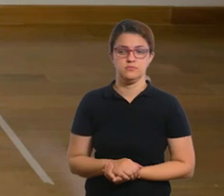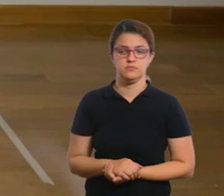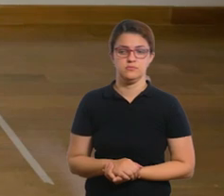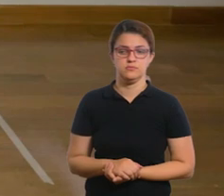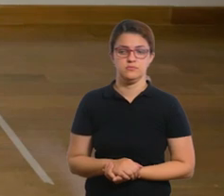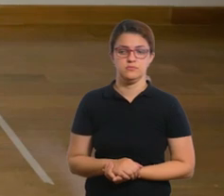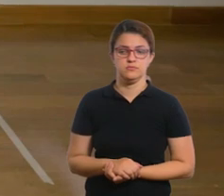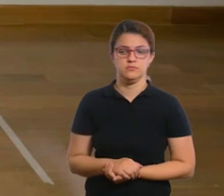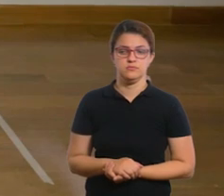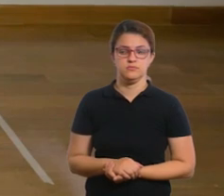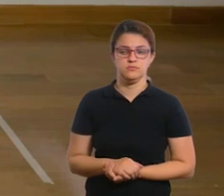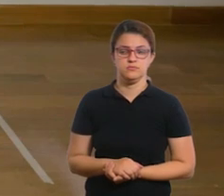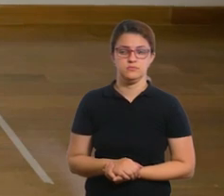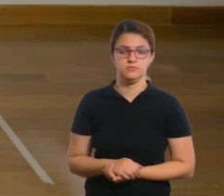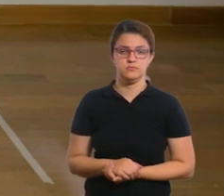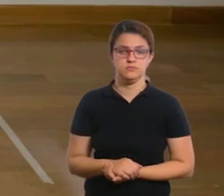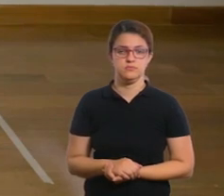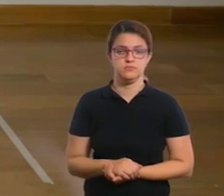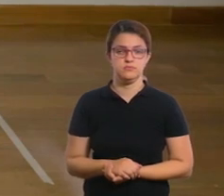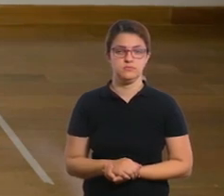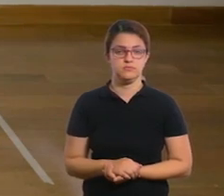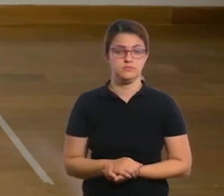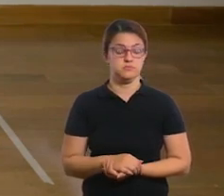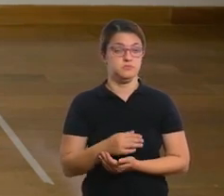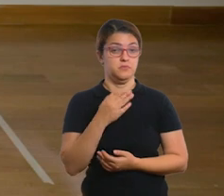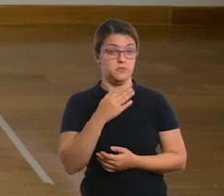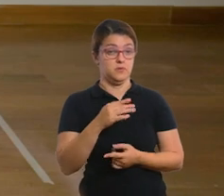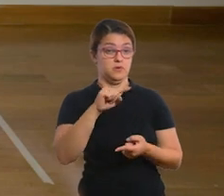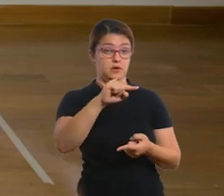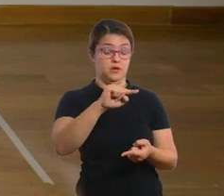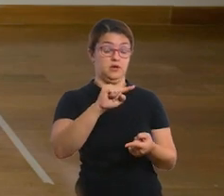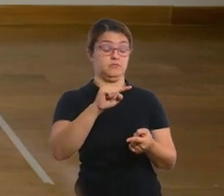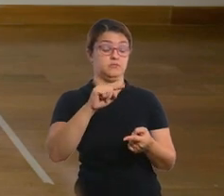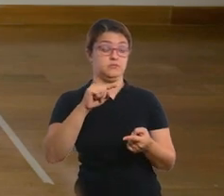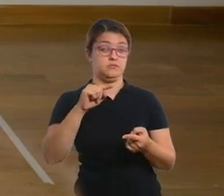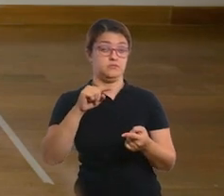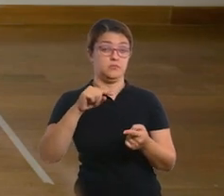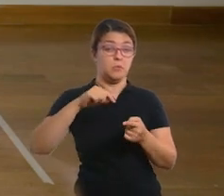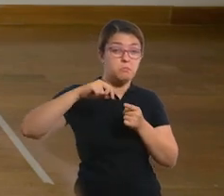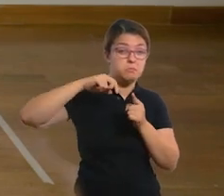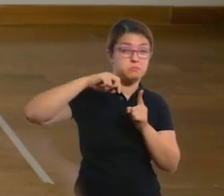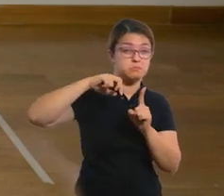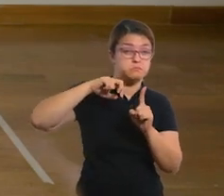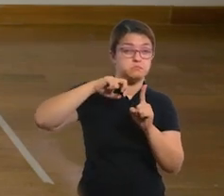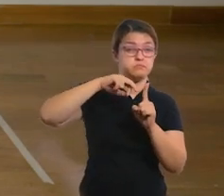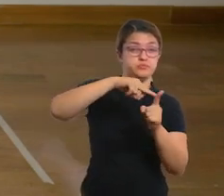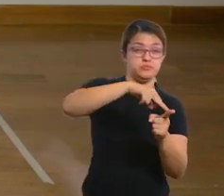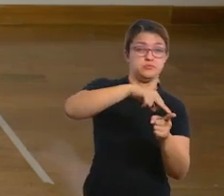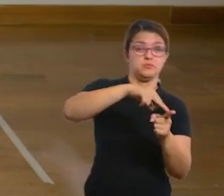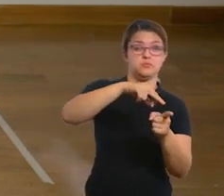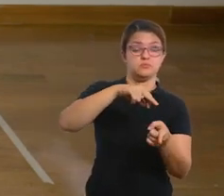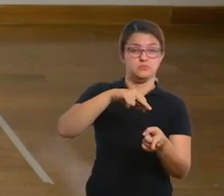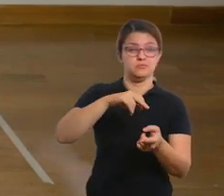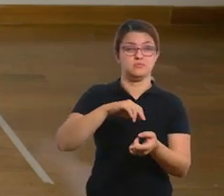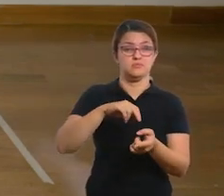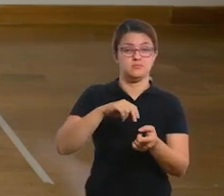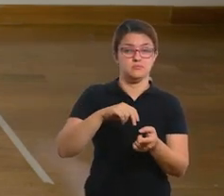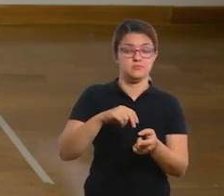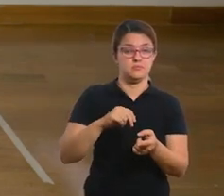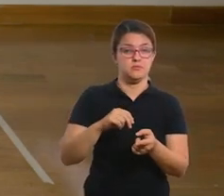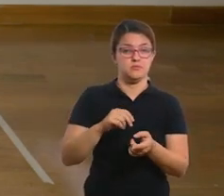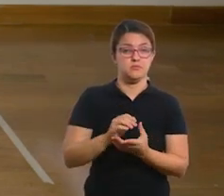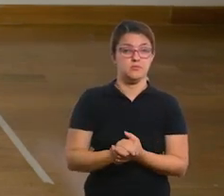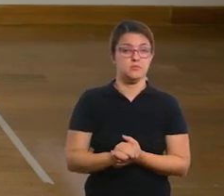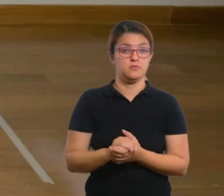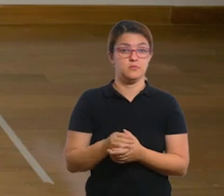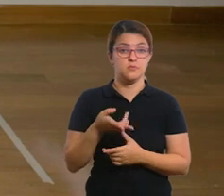Antes que ela caia no chão, derrube a garrafa com o golpe que estava pedindo lá no começo que você sorteou, tá bom? Então, ao mesmo tempo que